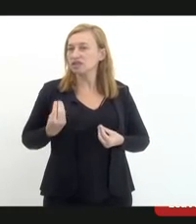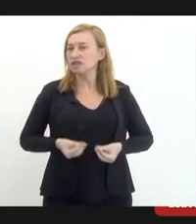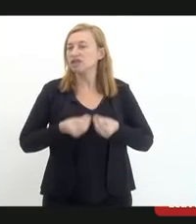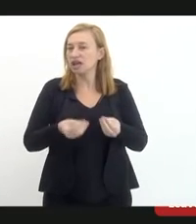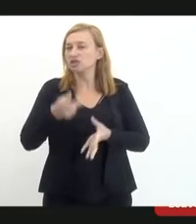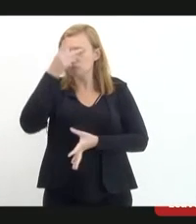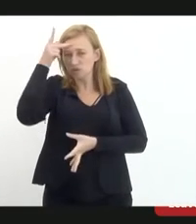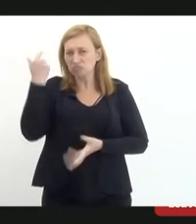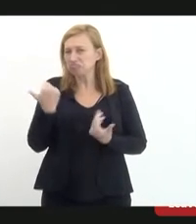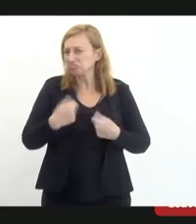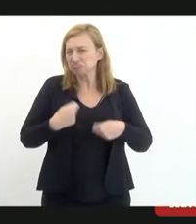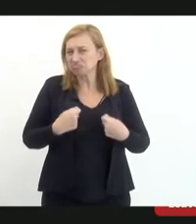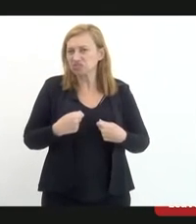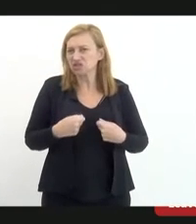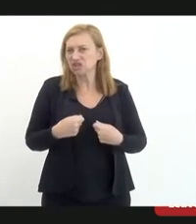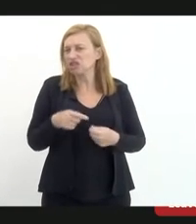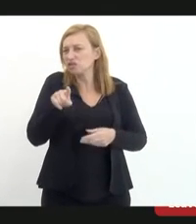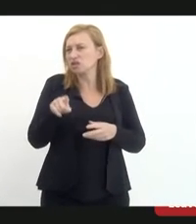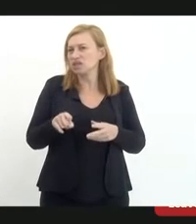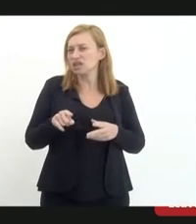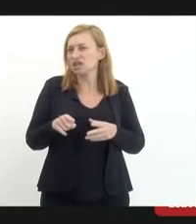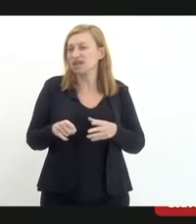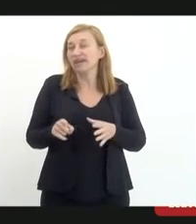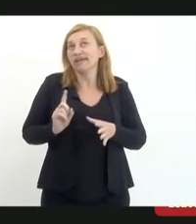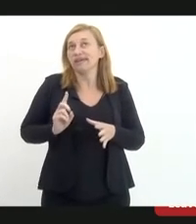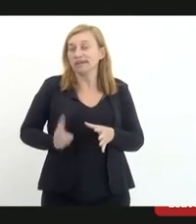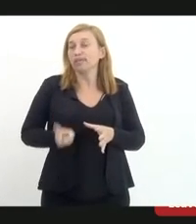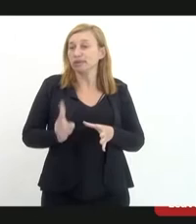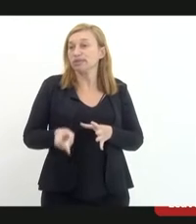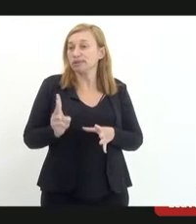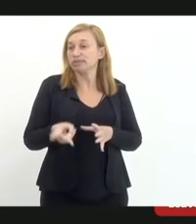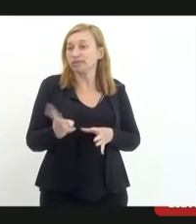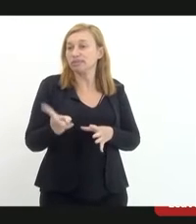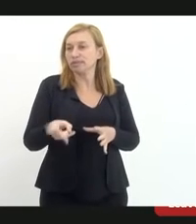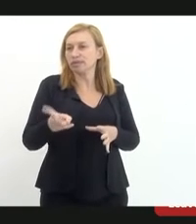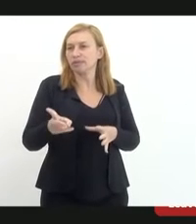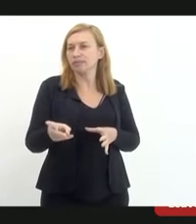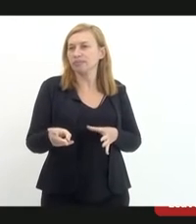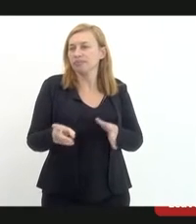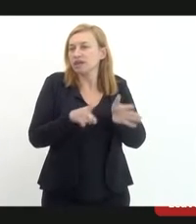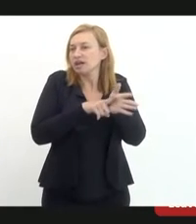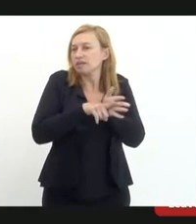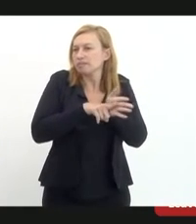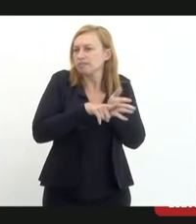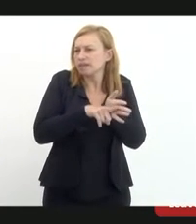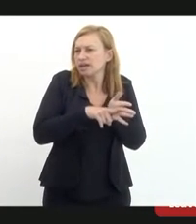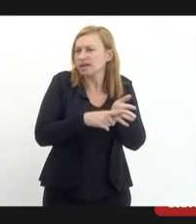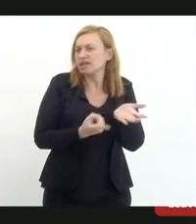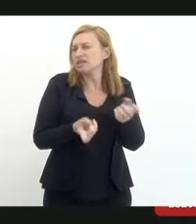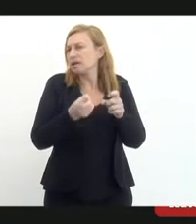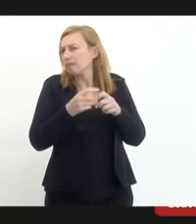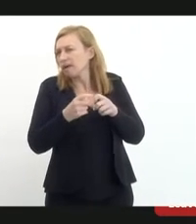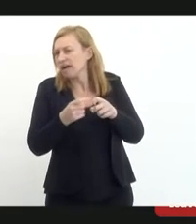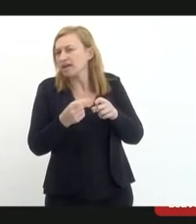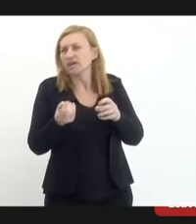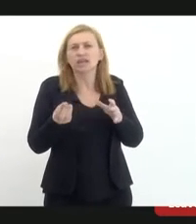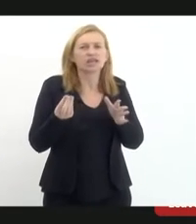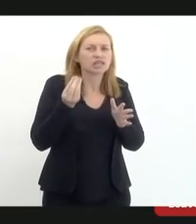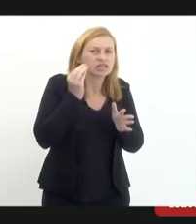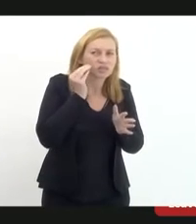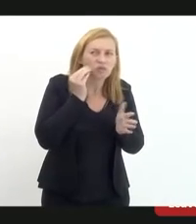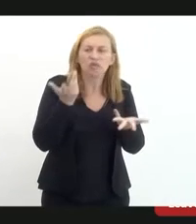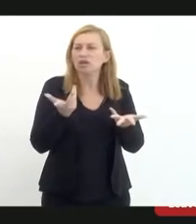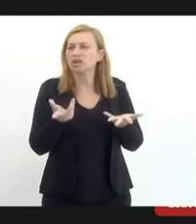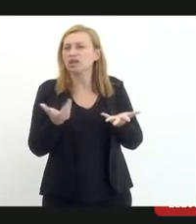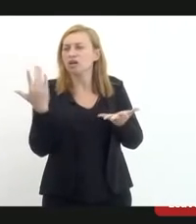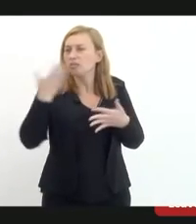há necessidade de você estar fazendo frequentemente perícia, buscando, testar, dizendo que a